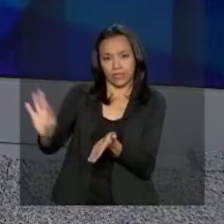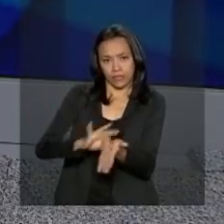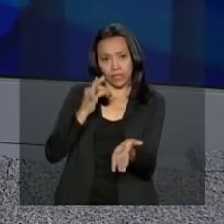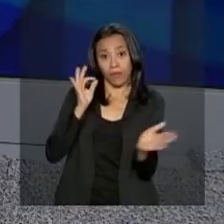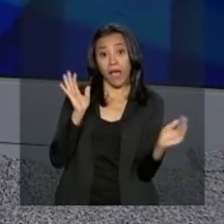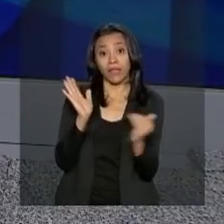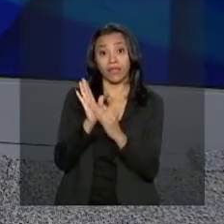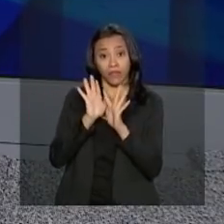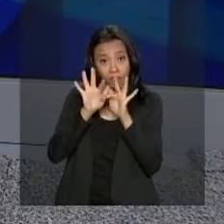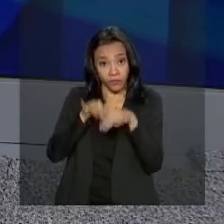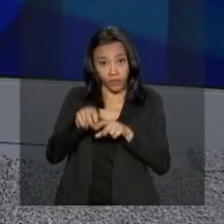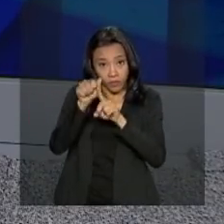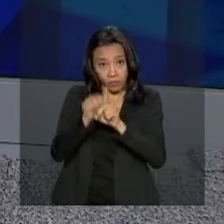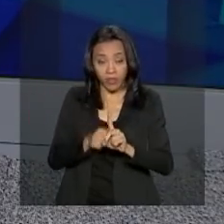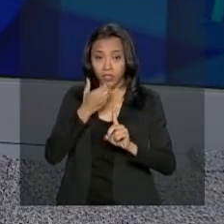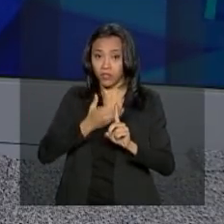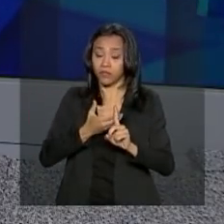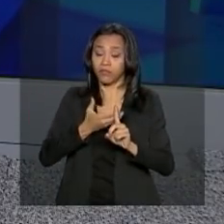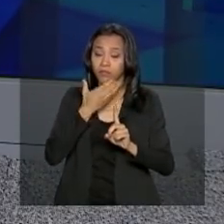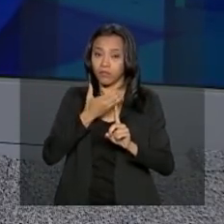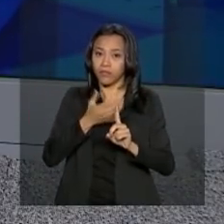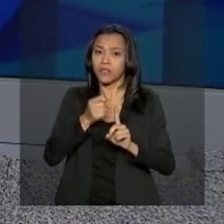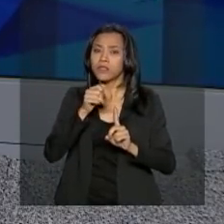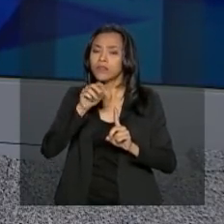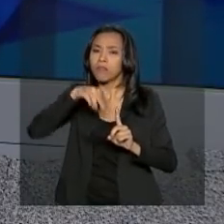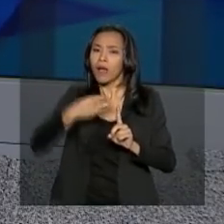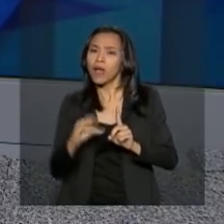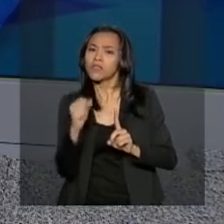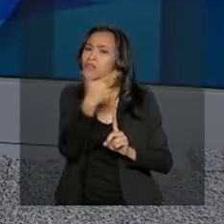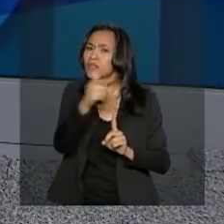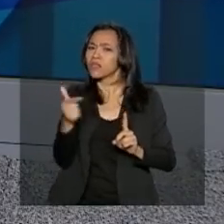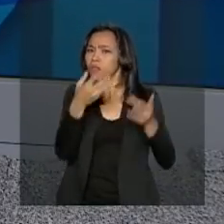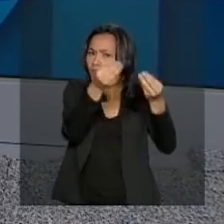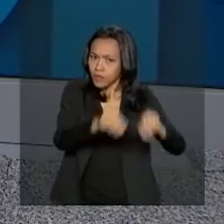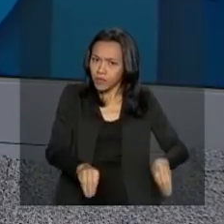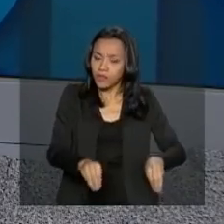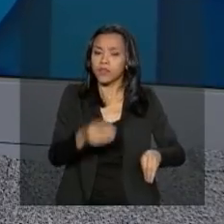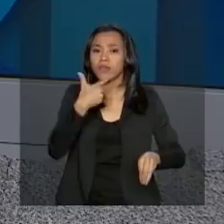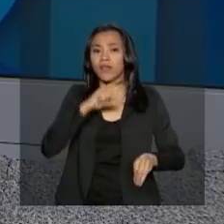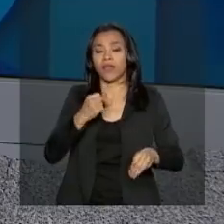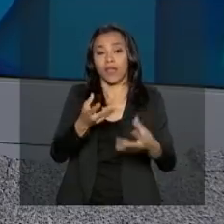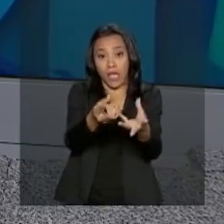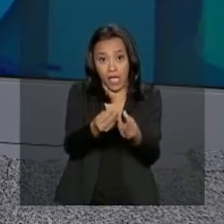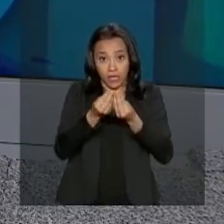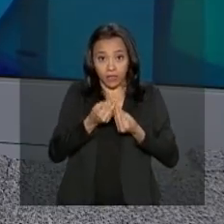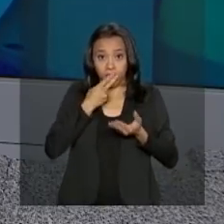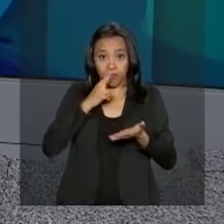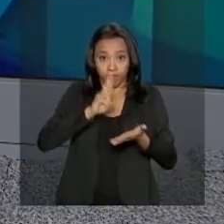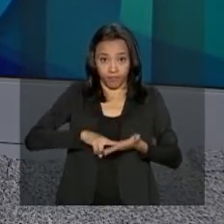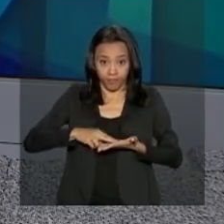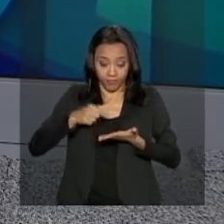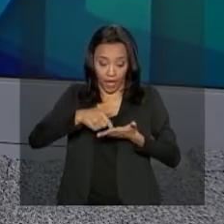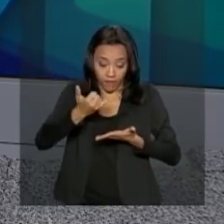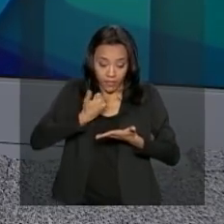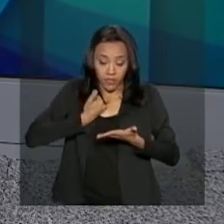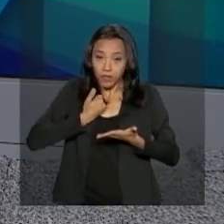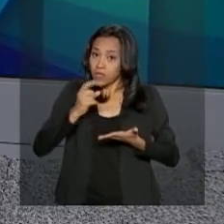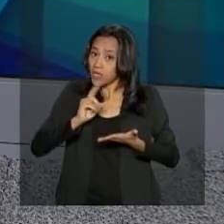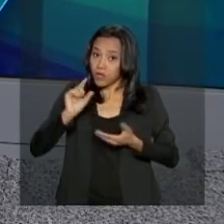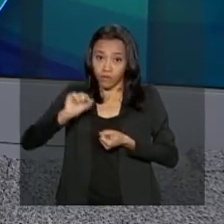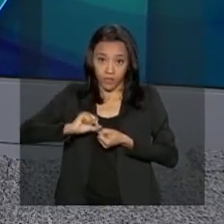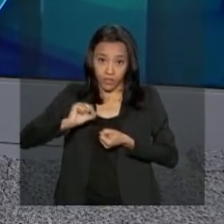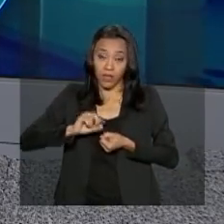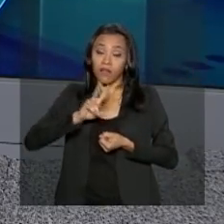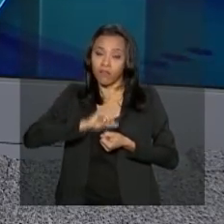mês de março, sem que haja prejuízo no pagamento do benefício. Quem receber a notificação e não se registrar no prazo estabelecido,